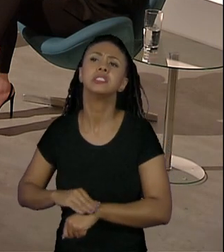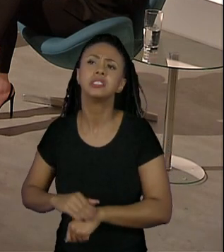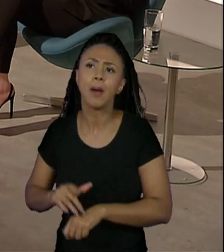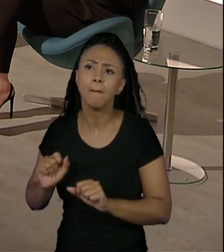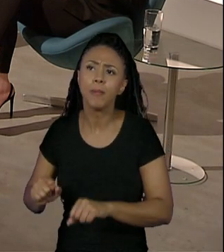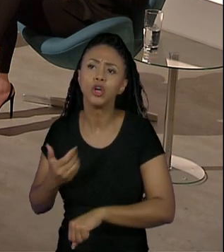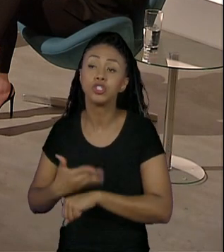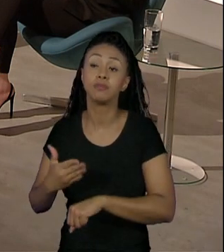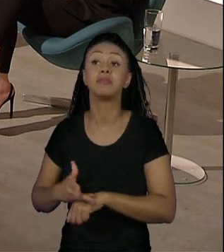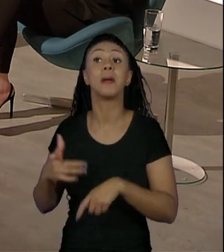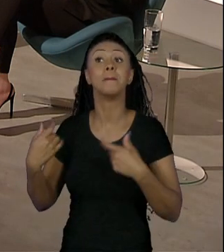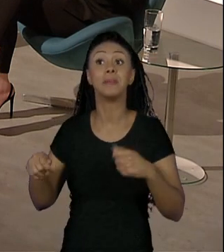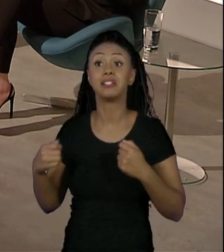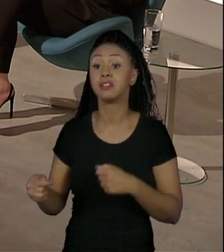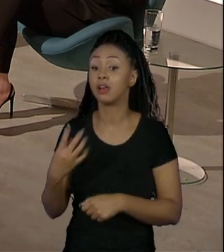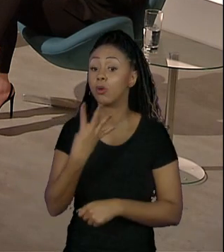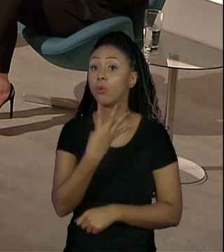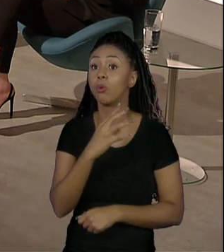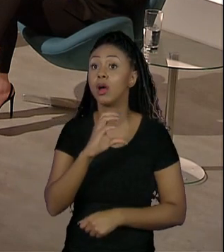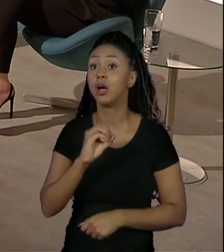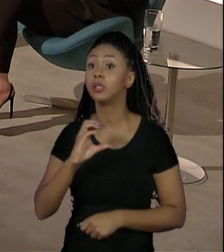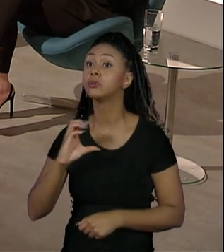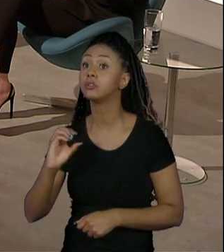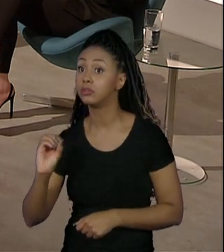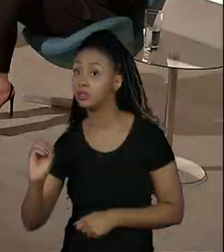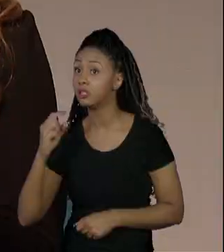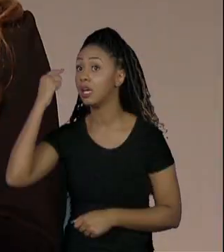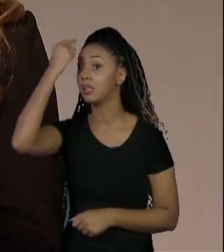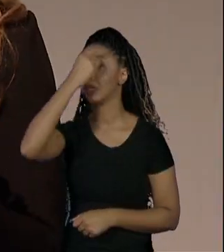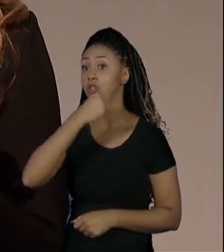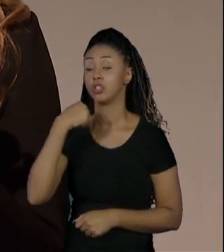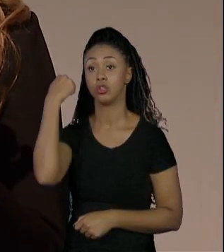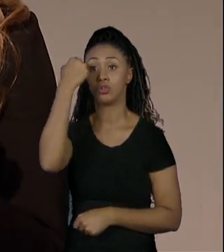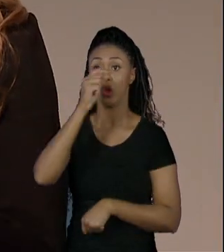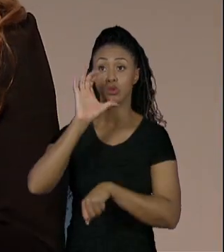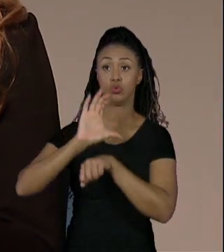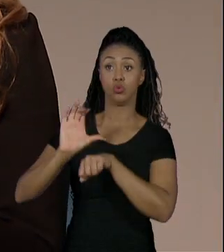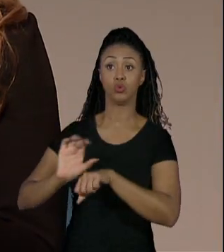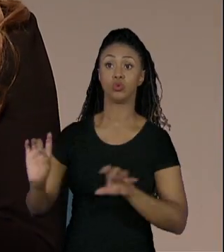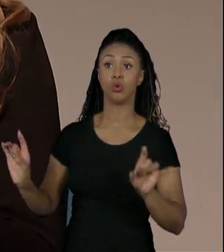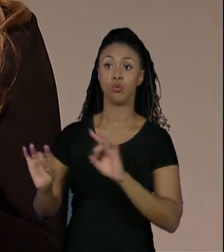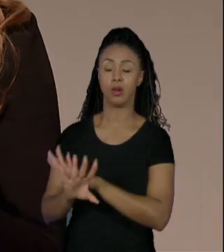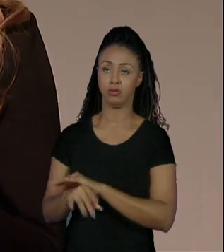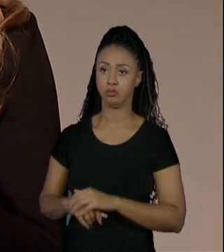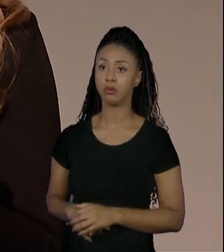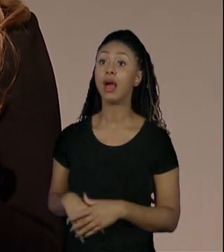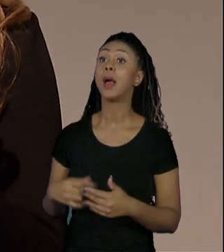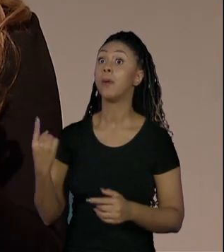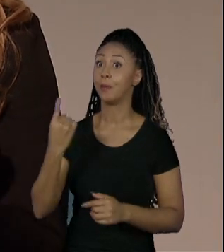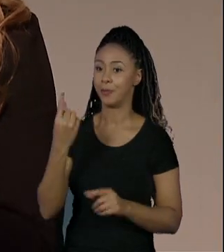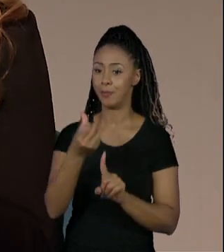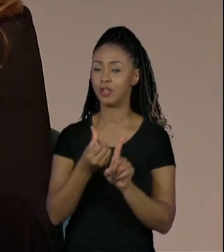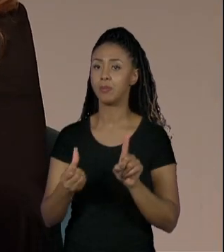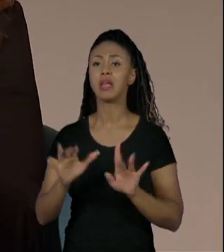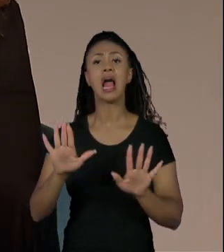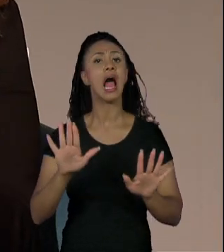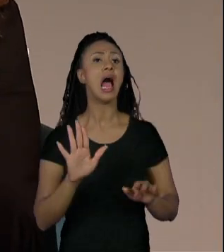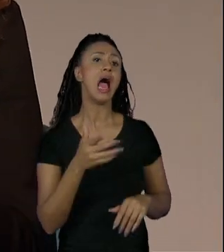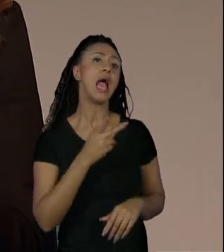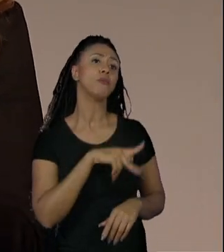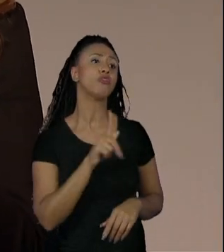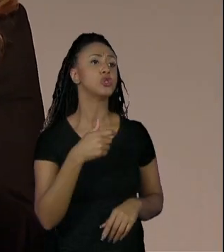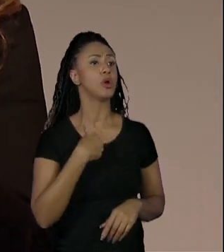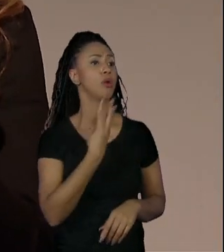400 horas de curso. Então, o primeiro semestre. Ah, professora, mas eu cursei 400